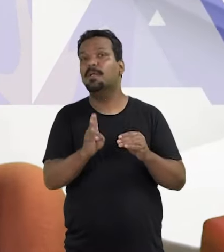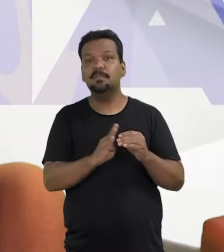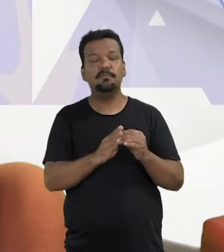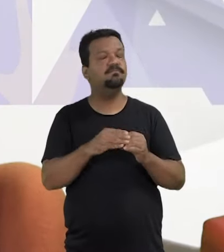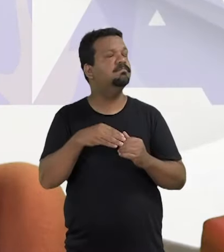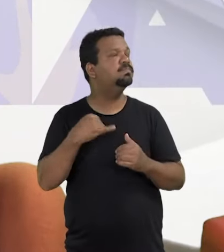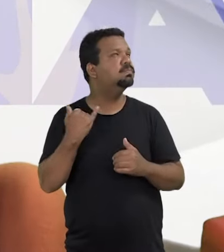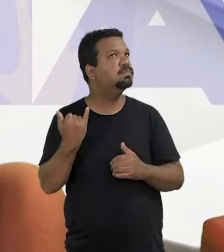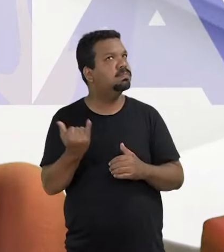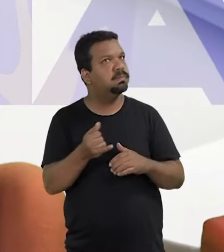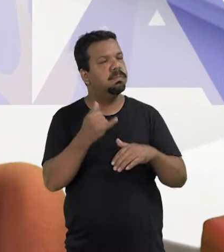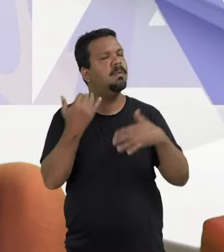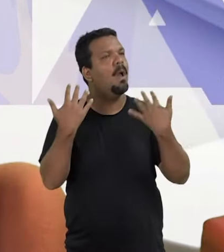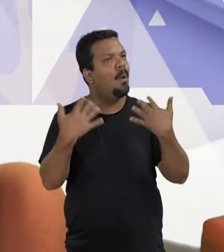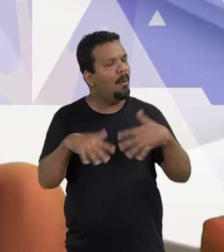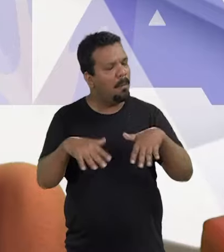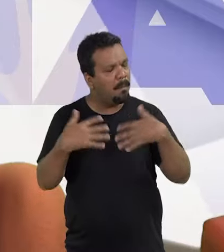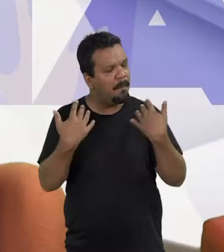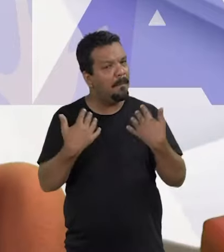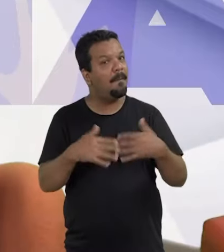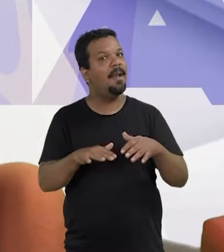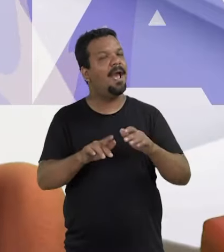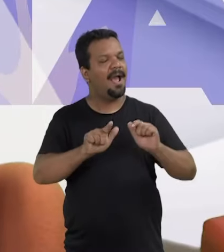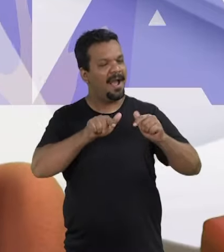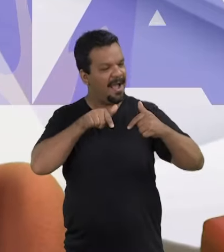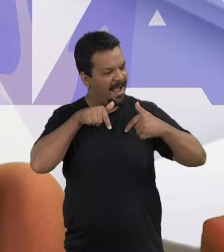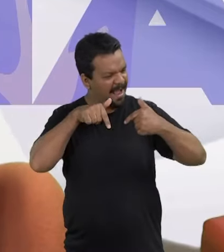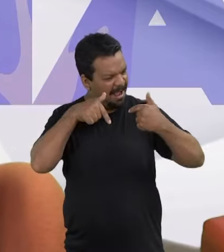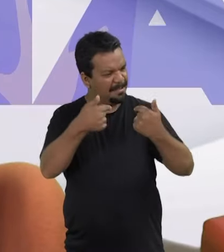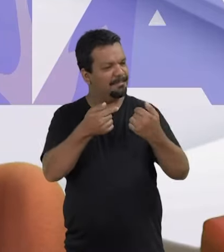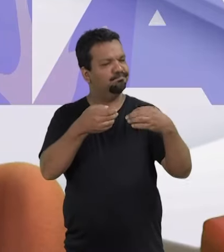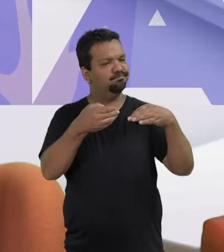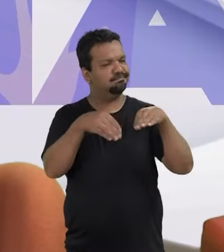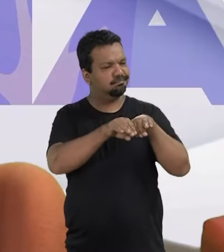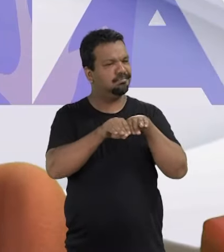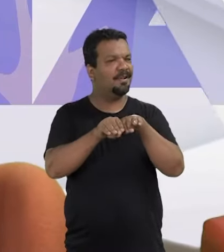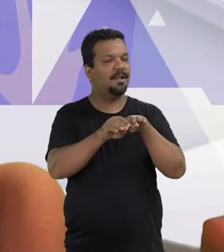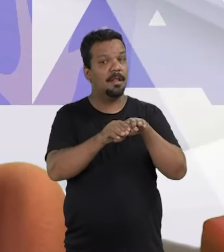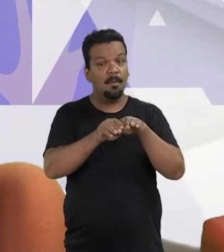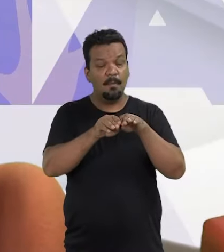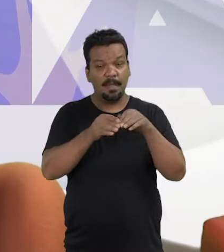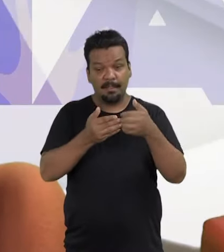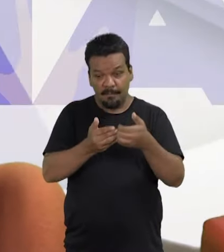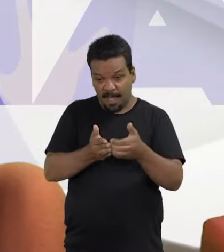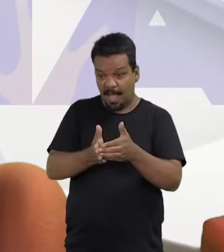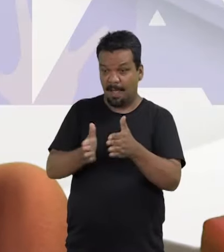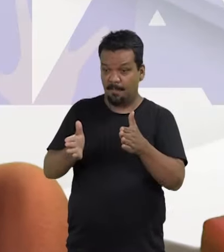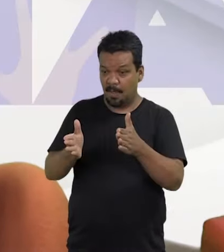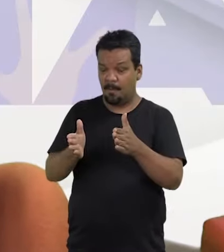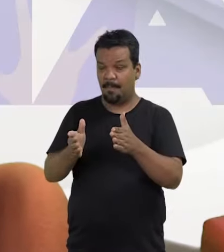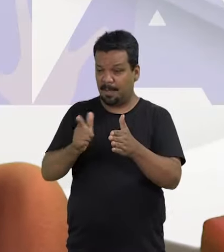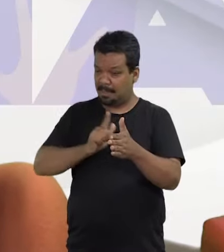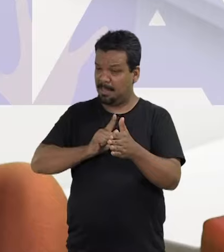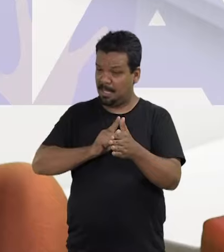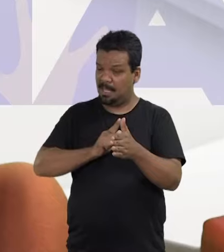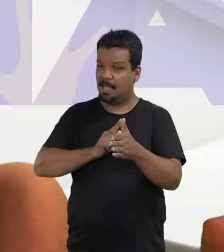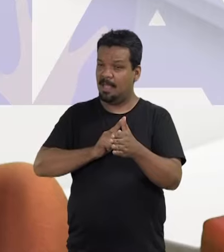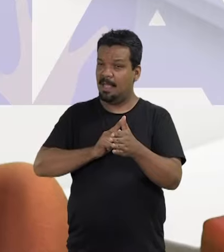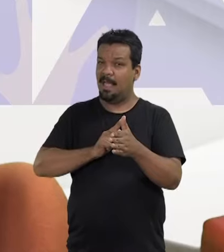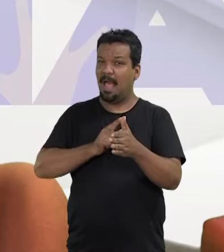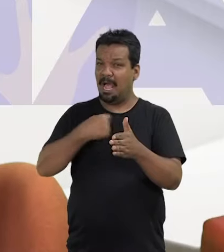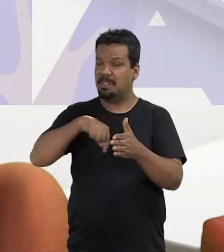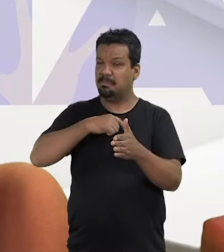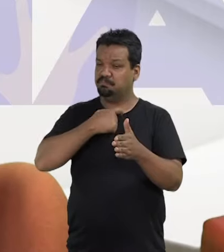ao voto no Brasil foi um passo fundamental à luta pela efetiva igualdade, pois abriu caminhos para